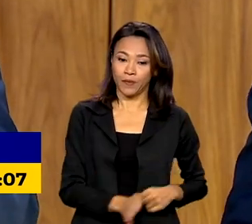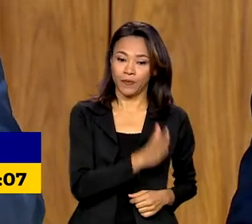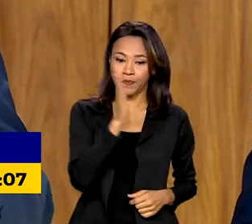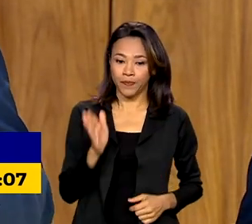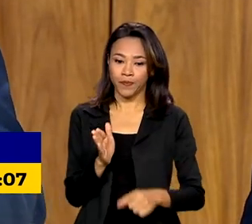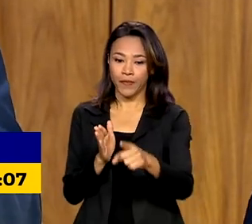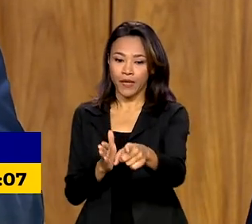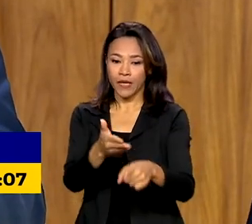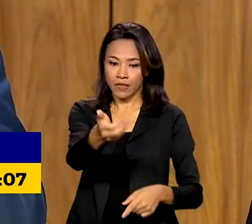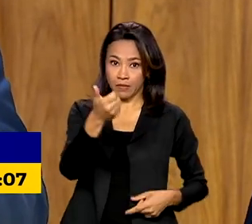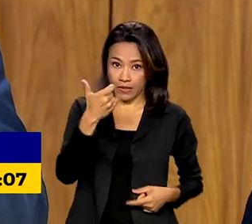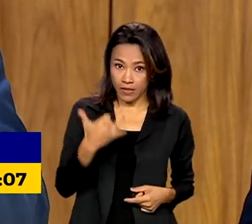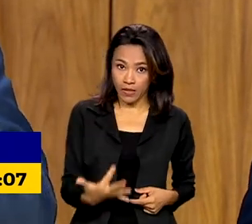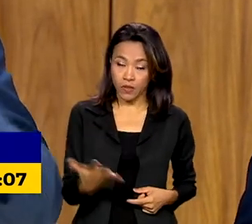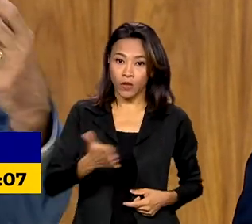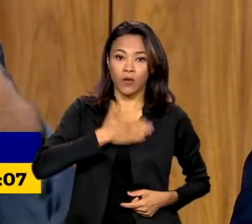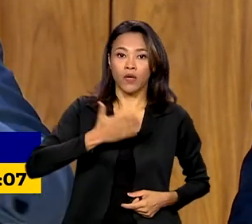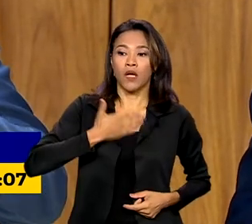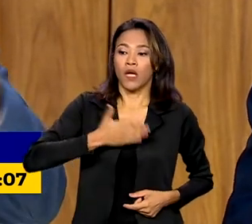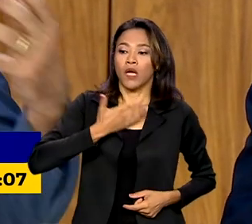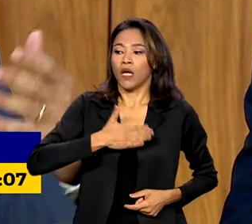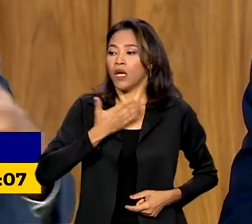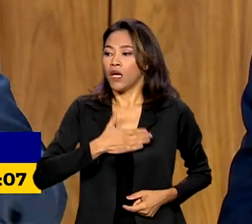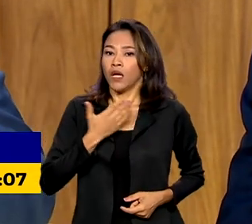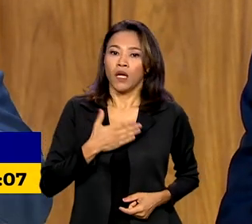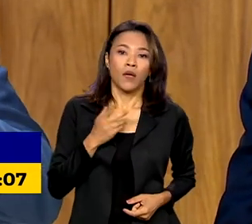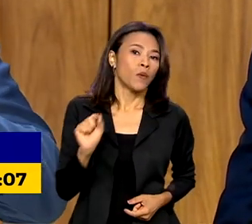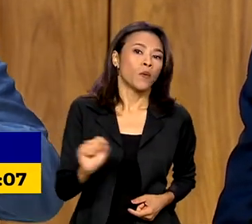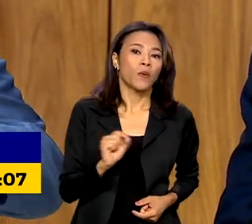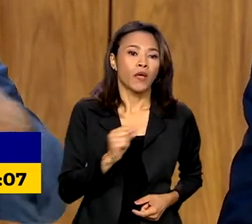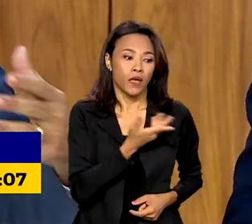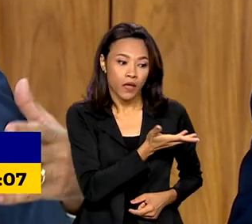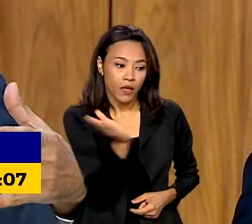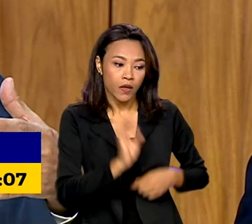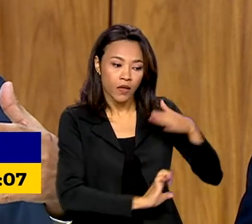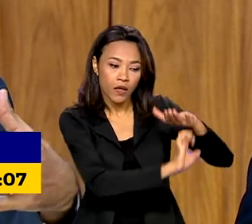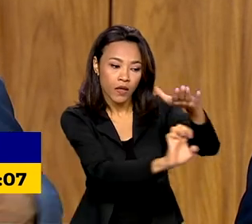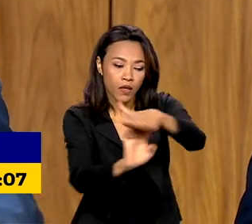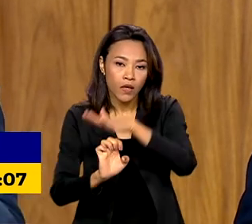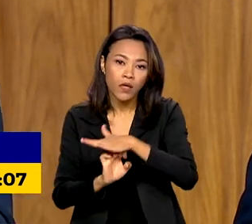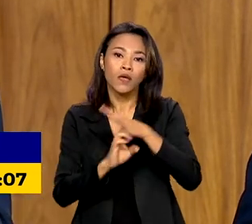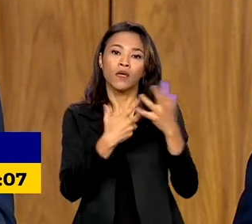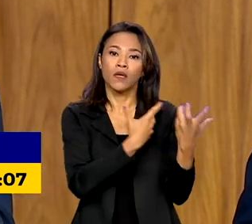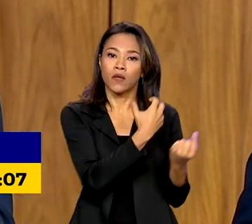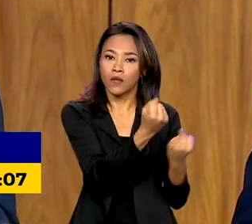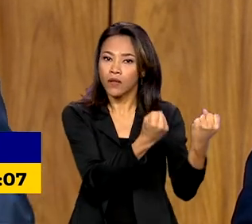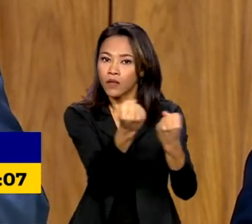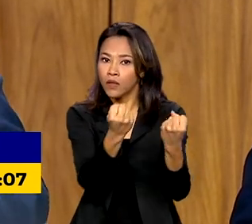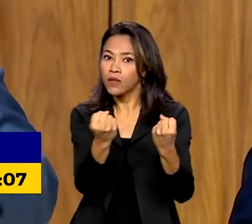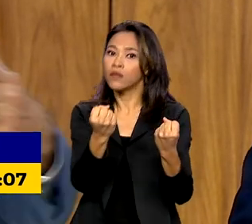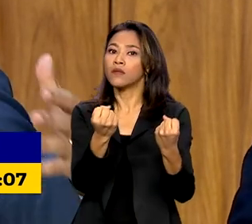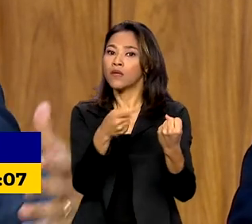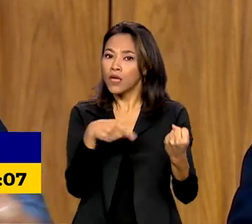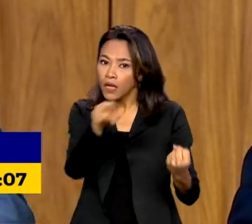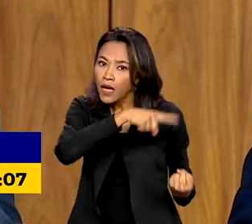era de que as frotas, as locadoras pudessem se apropriar dessa